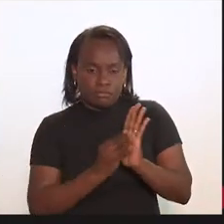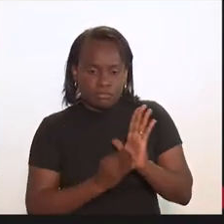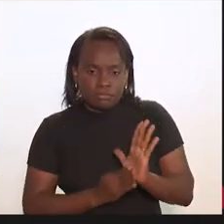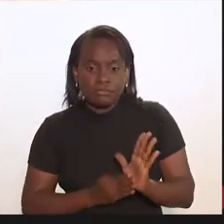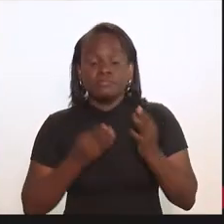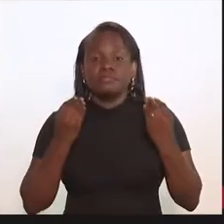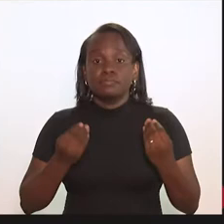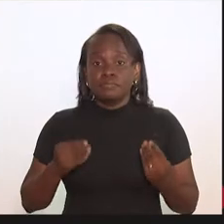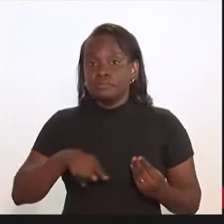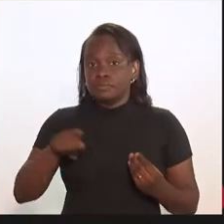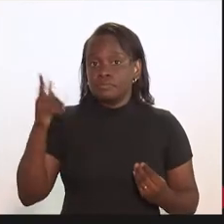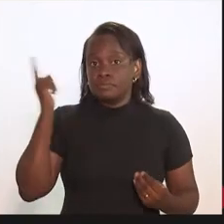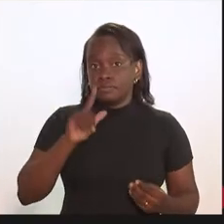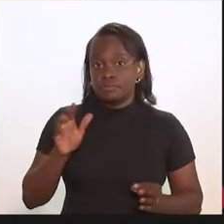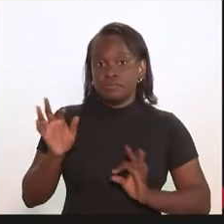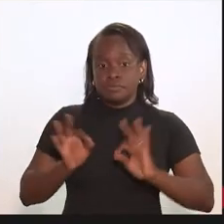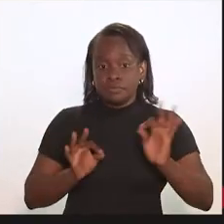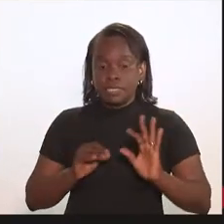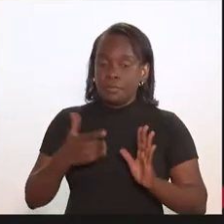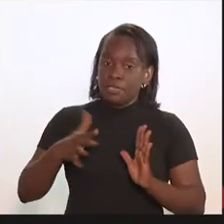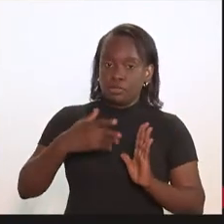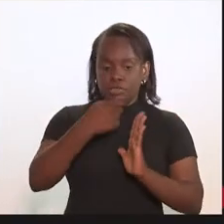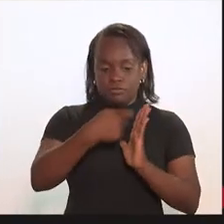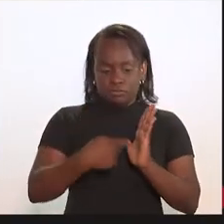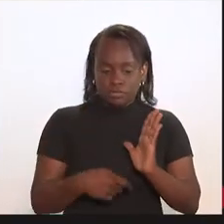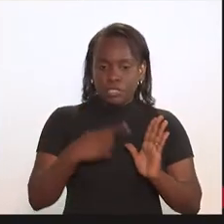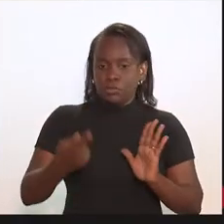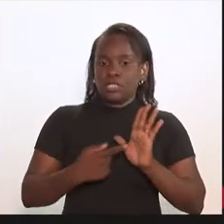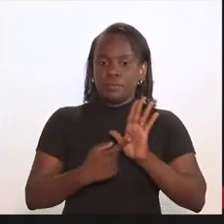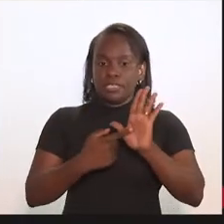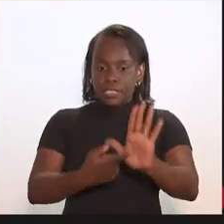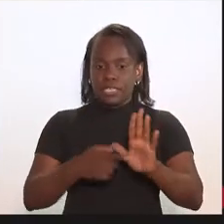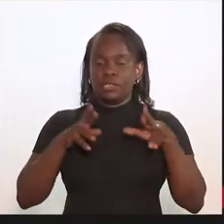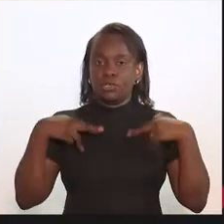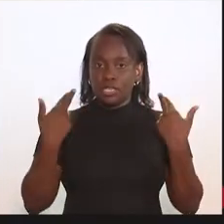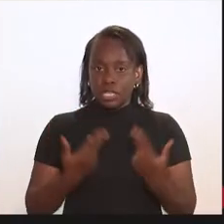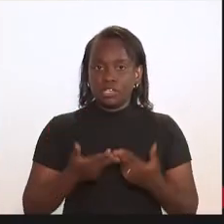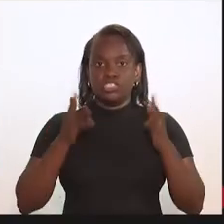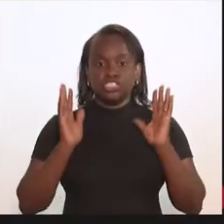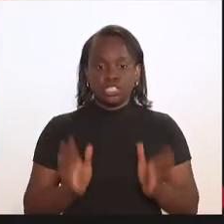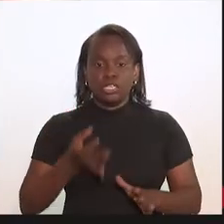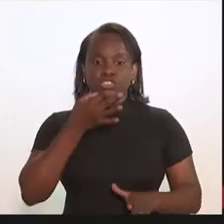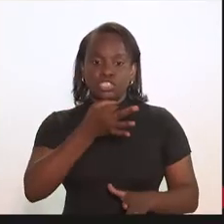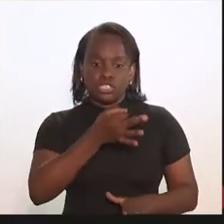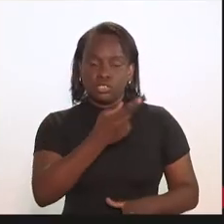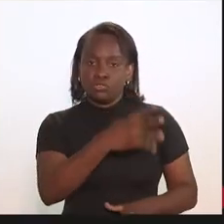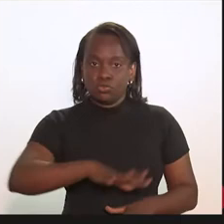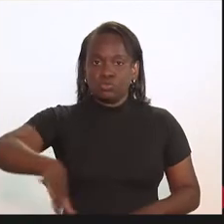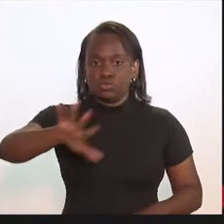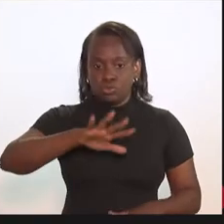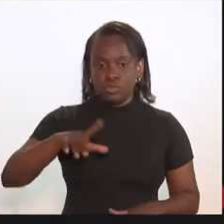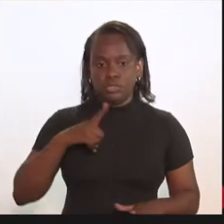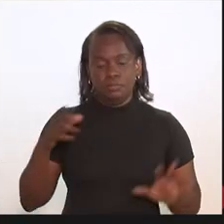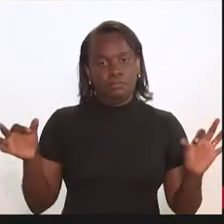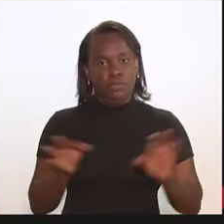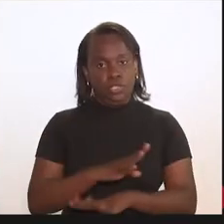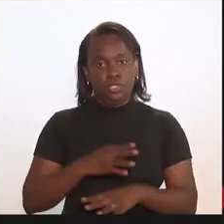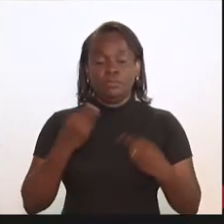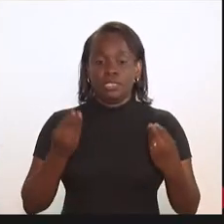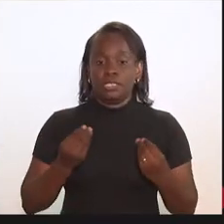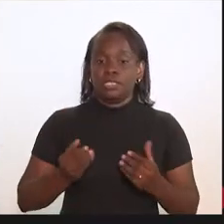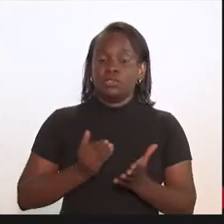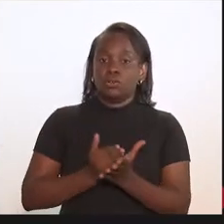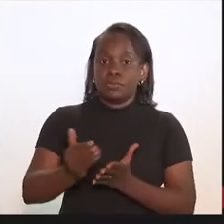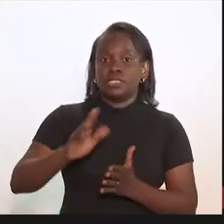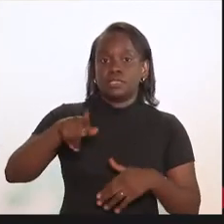para que a gente possa construir um esboço e apresentar, então, nessa reunião, já com a sugestão de todos, para que a gente